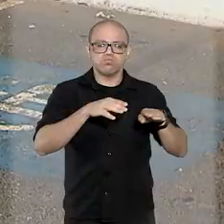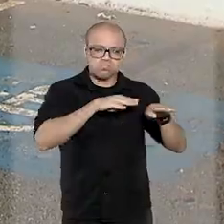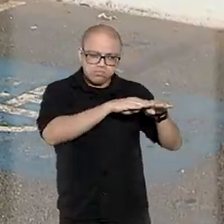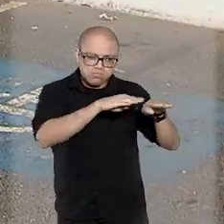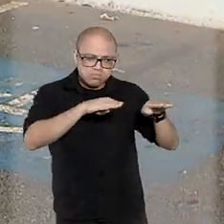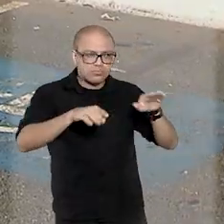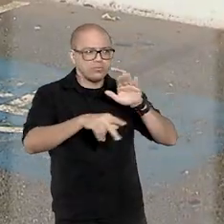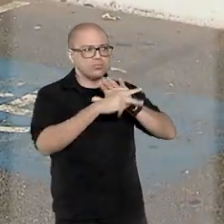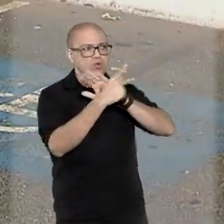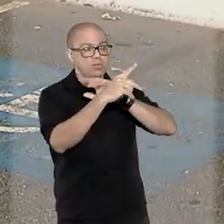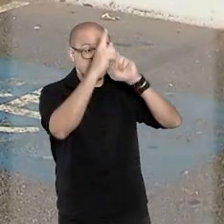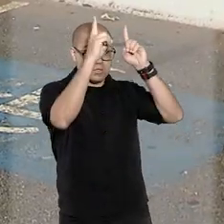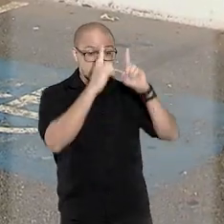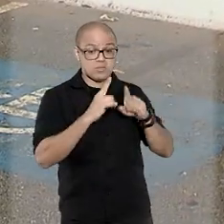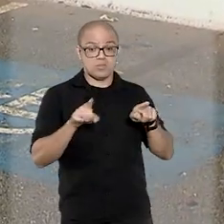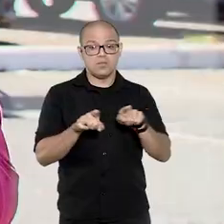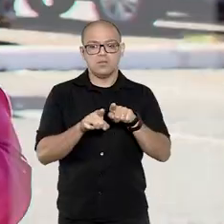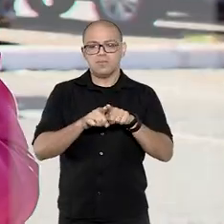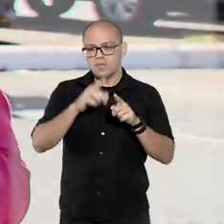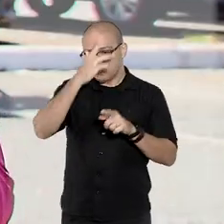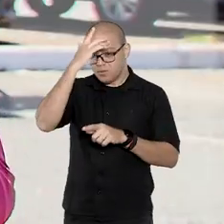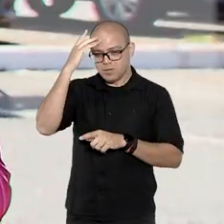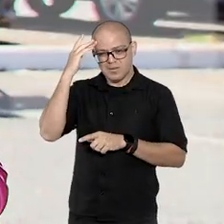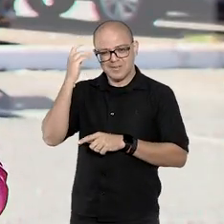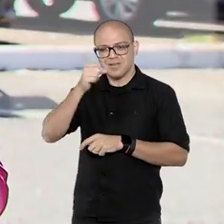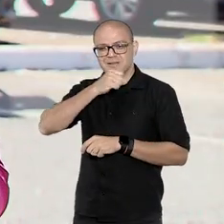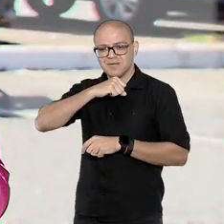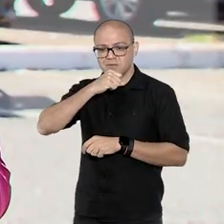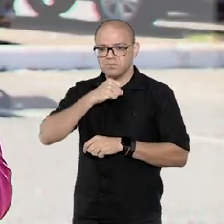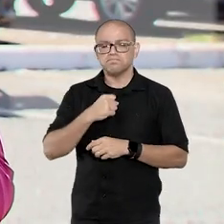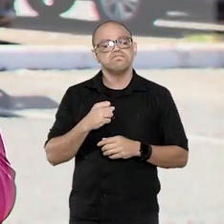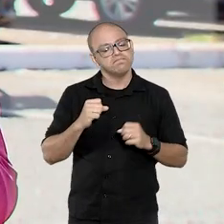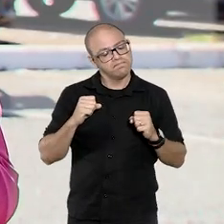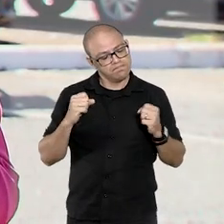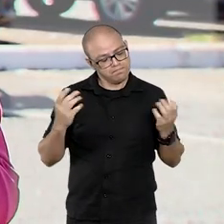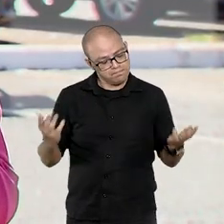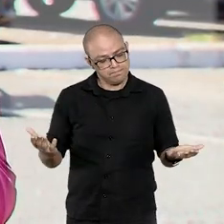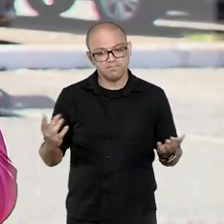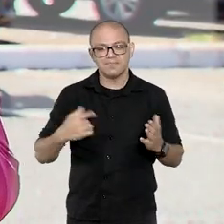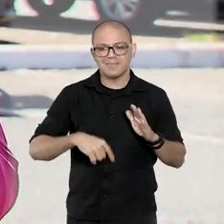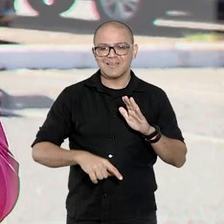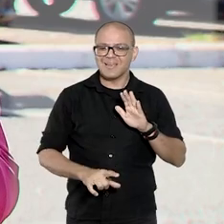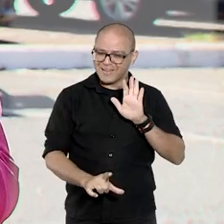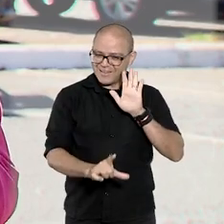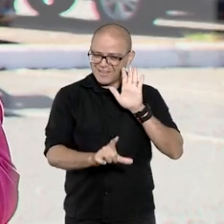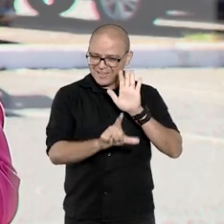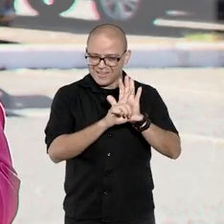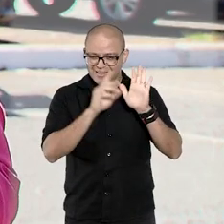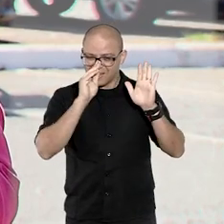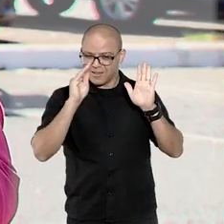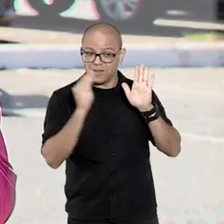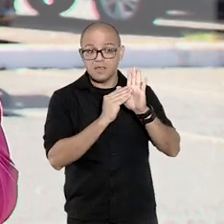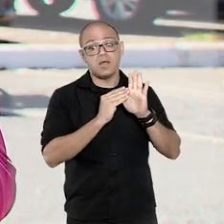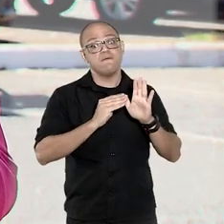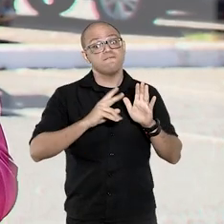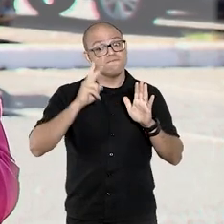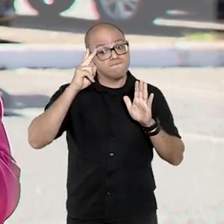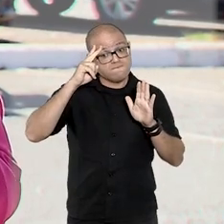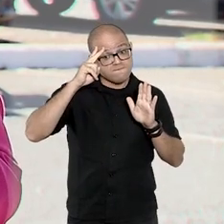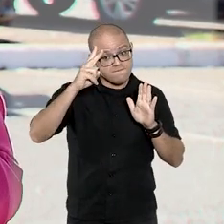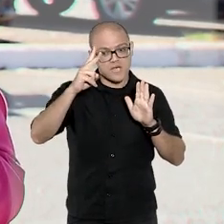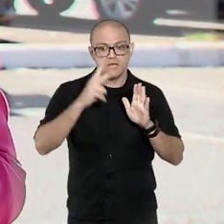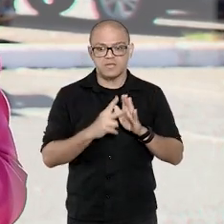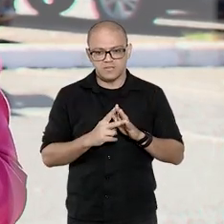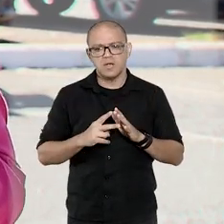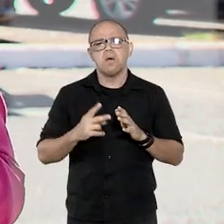deficientes físicos como a idosos. E apesar de ser considerada uma infração de trânsito gravíssima, o grande